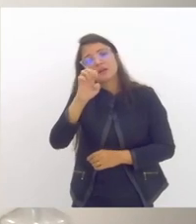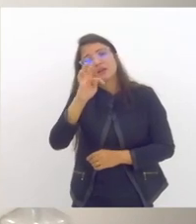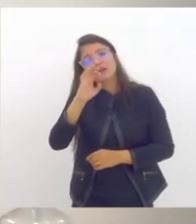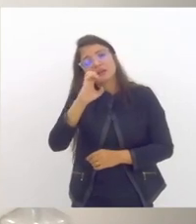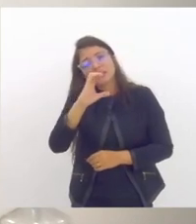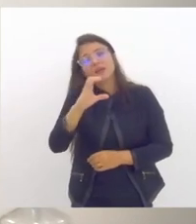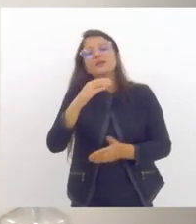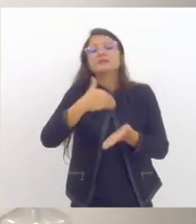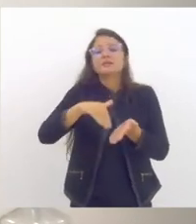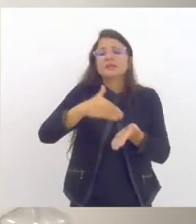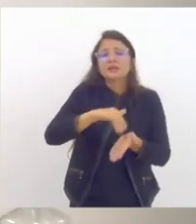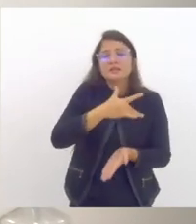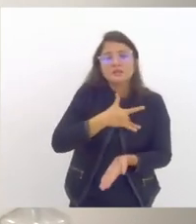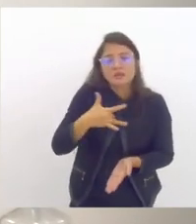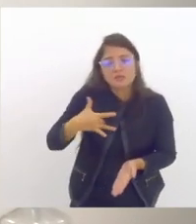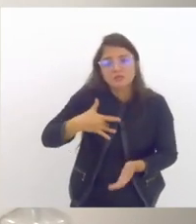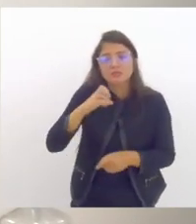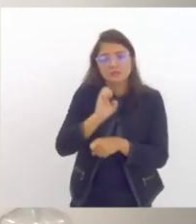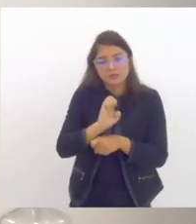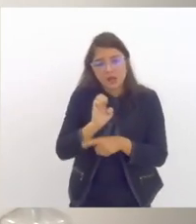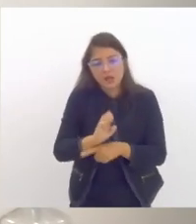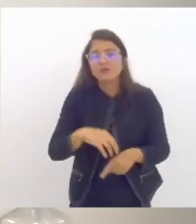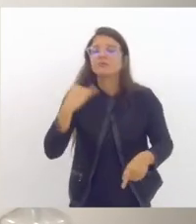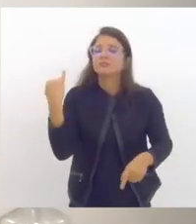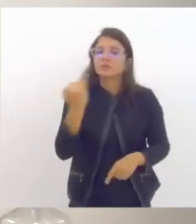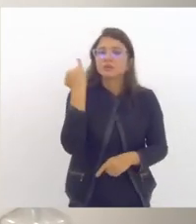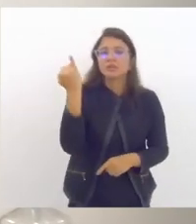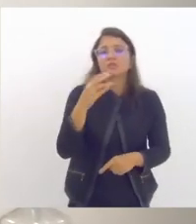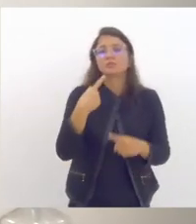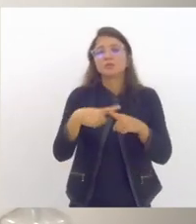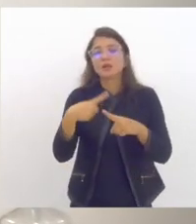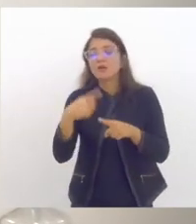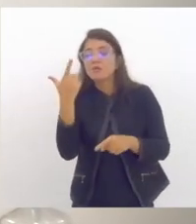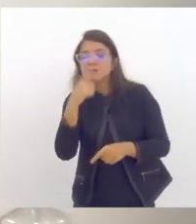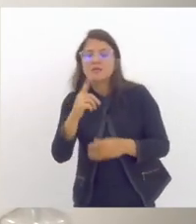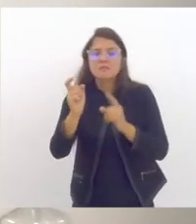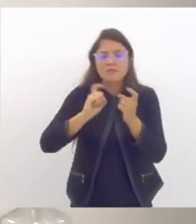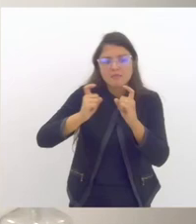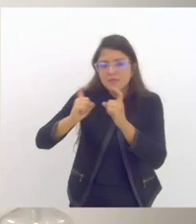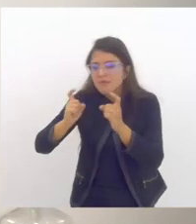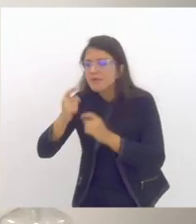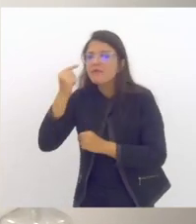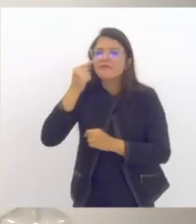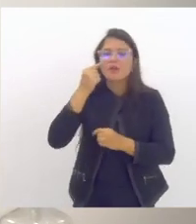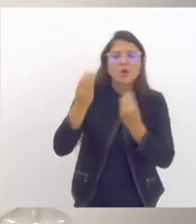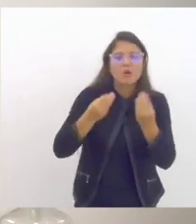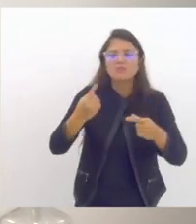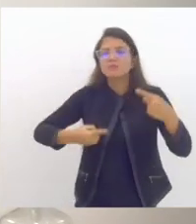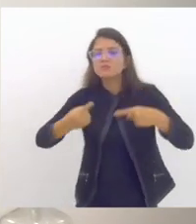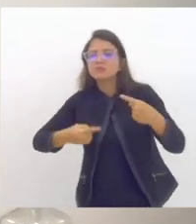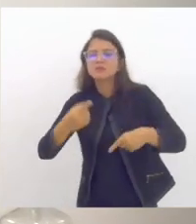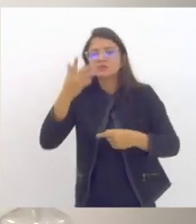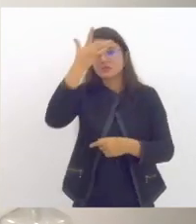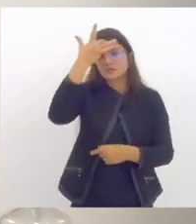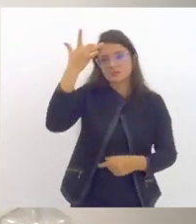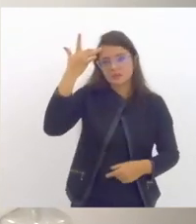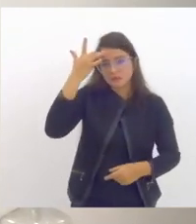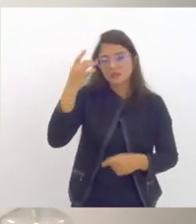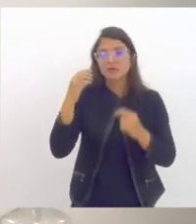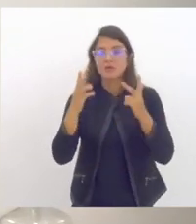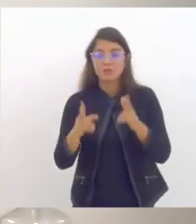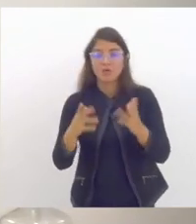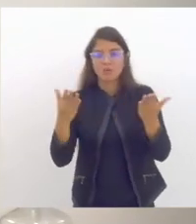município para estruturar de forma mais robusta as políticas de saúde mental como foi apresentado aqui,